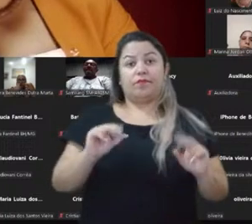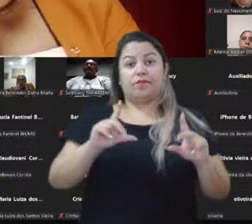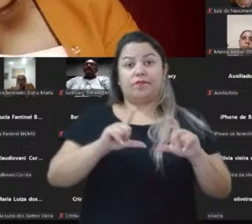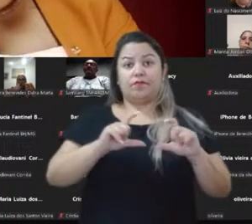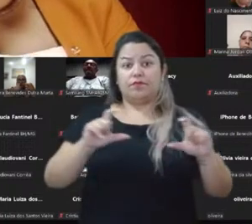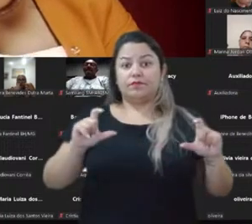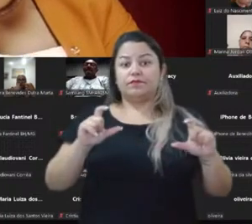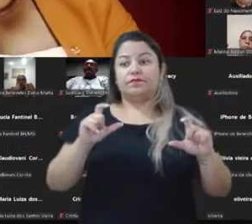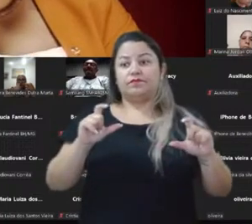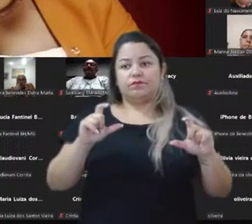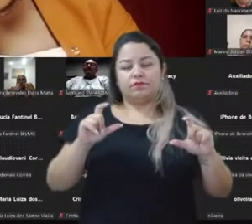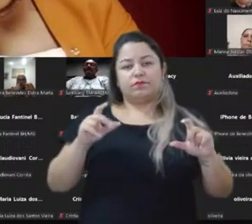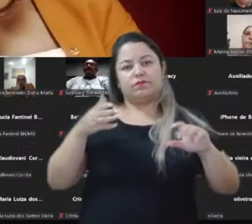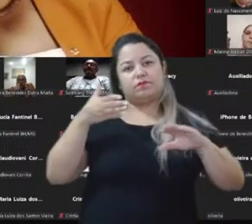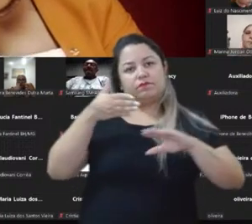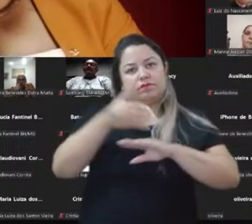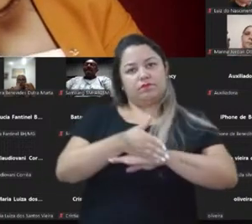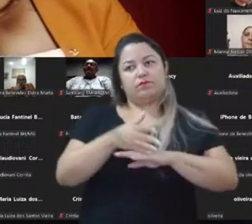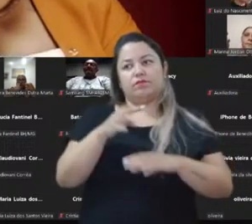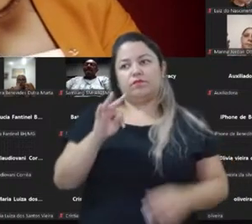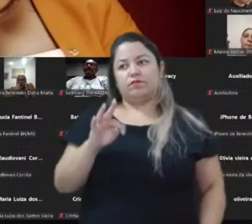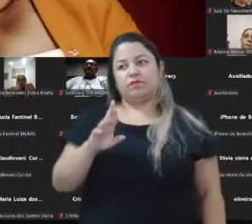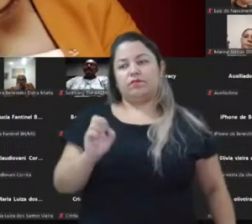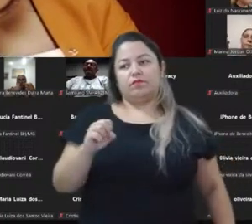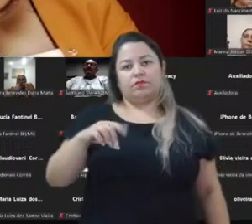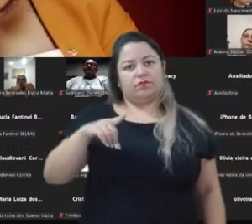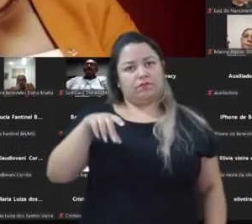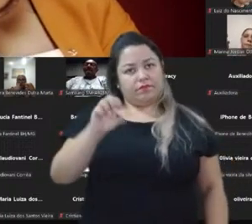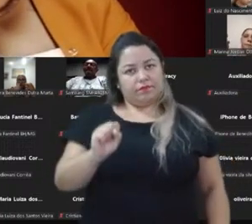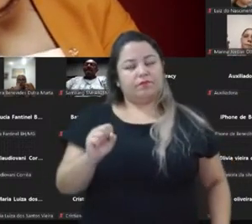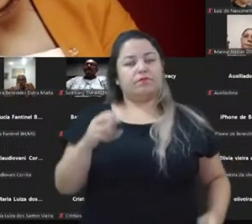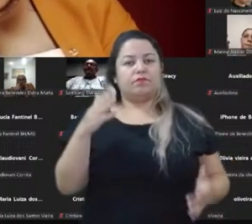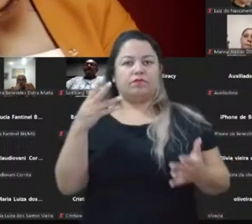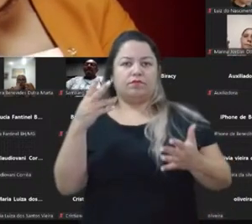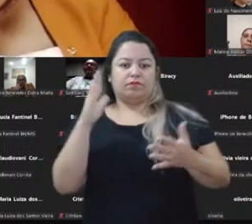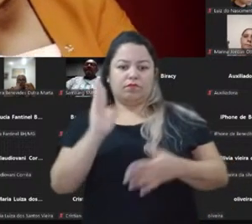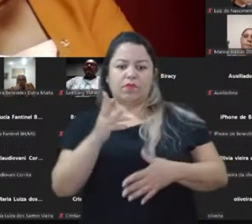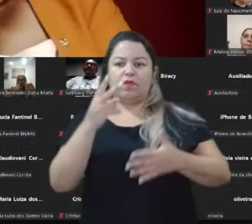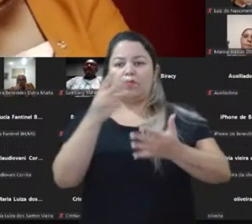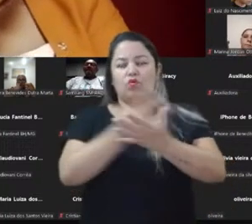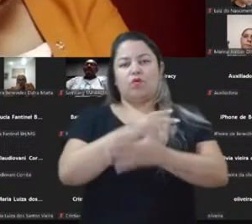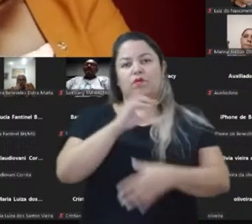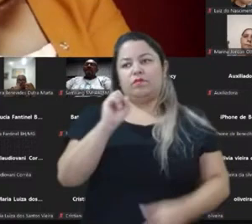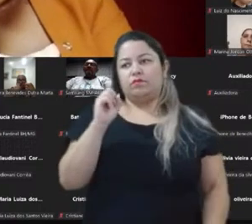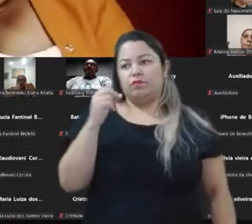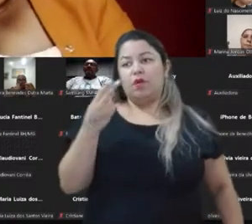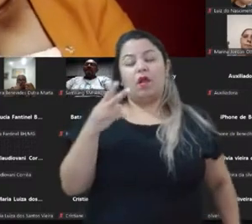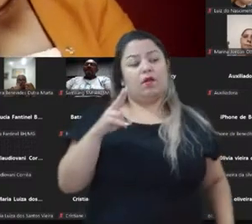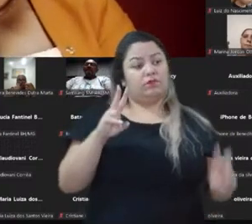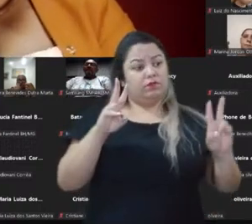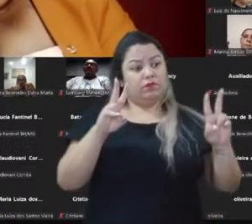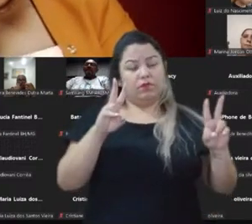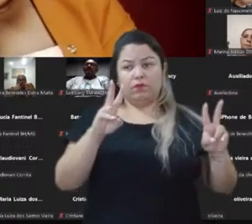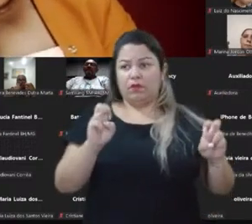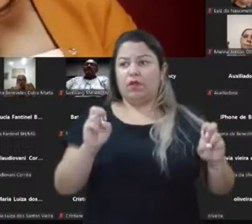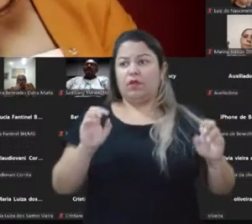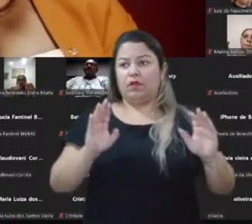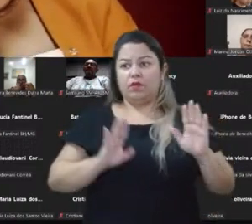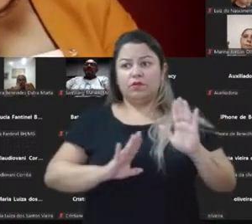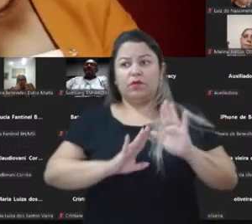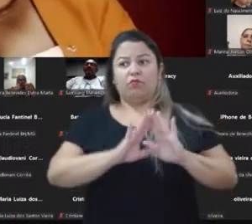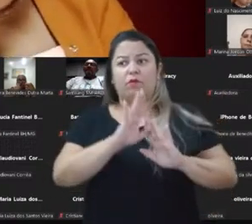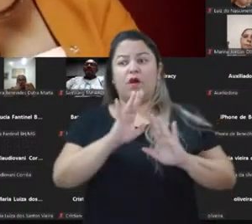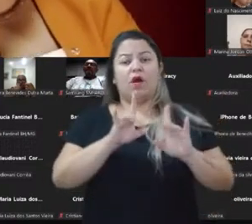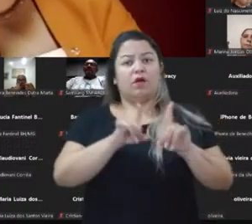entrar em trendes que já estão rolando nas redes sociais, ou seja, assuntos que já estão em alta e a